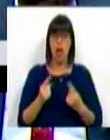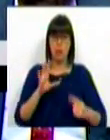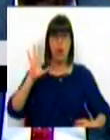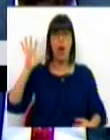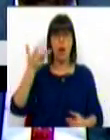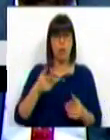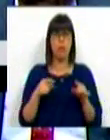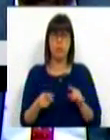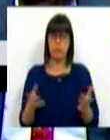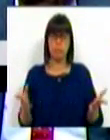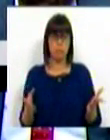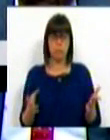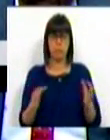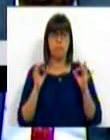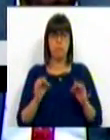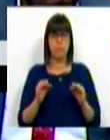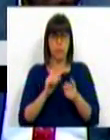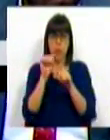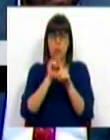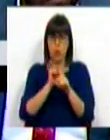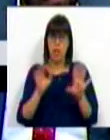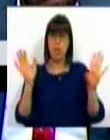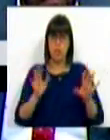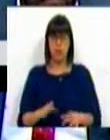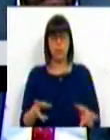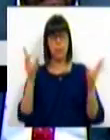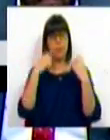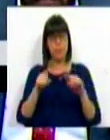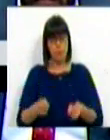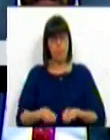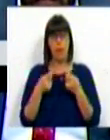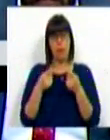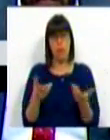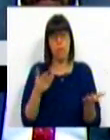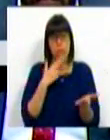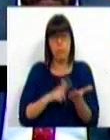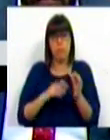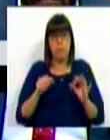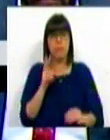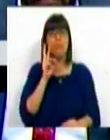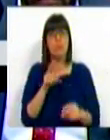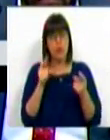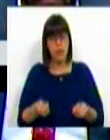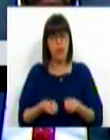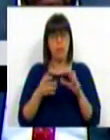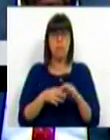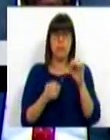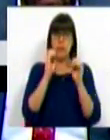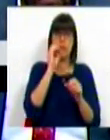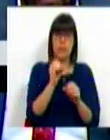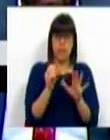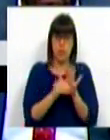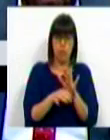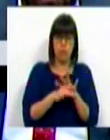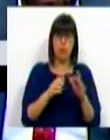aconteceu, isso será, de facto, corrigido. Que em matéria de investimento, de facto, encontramos zero de